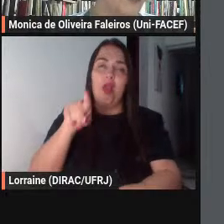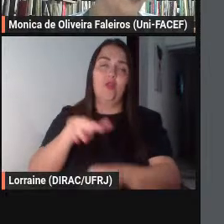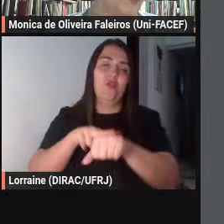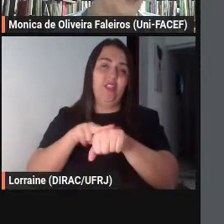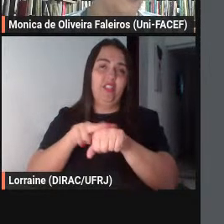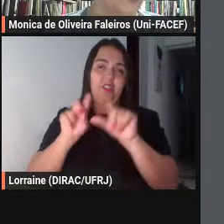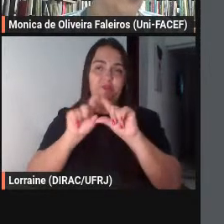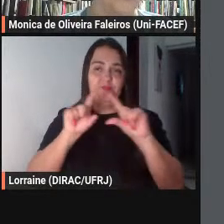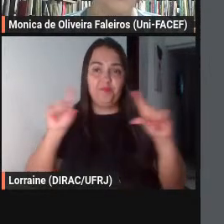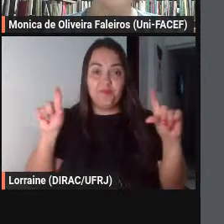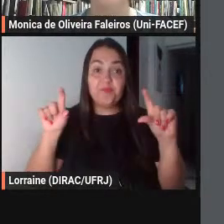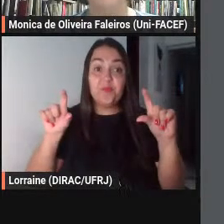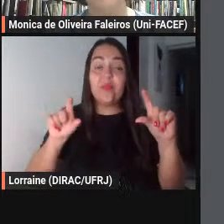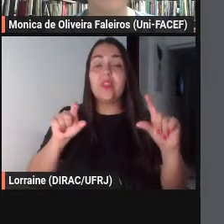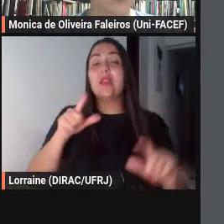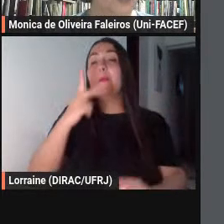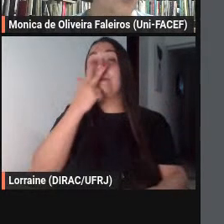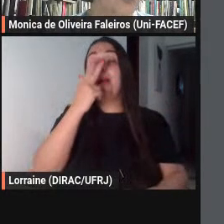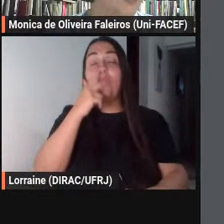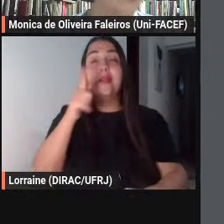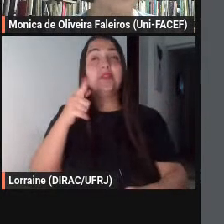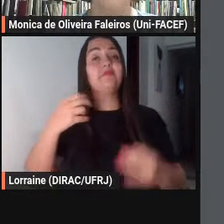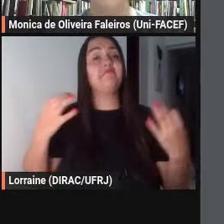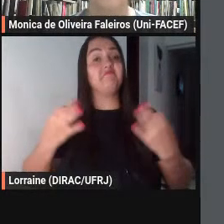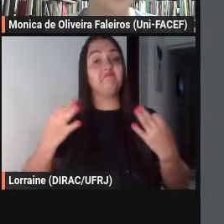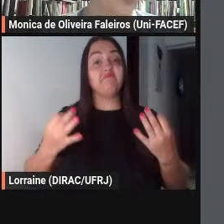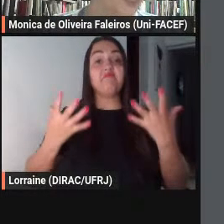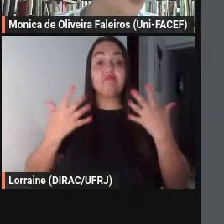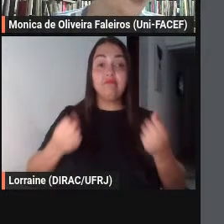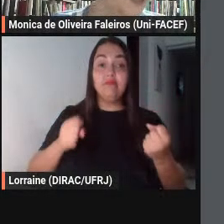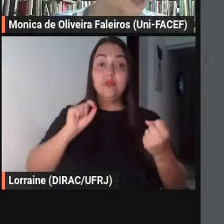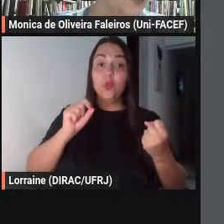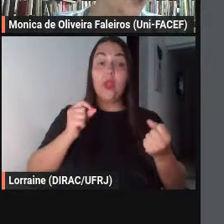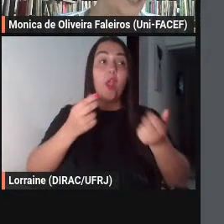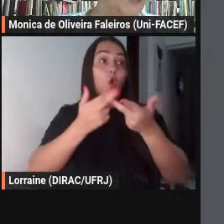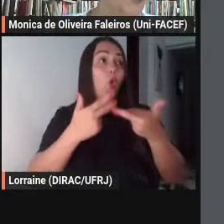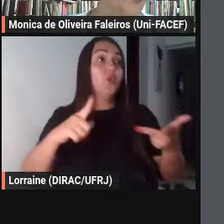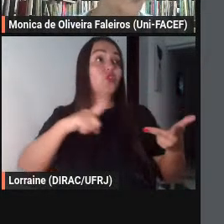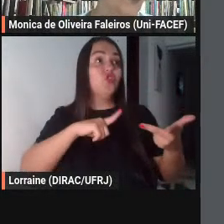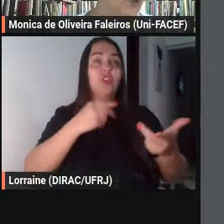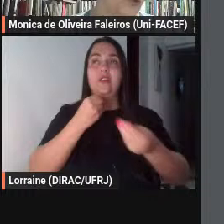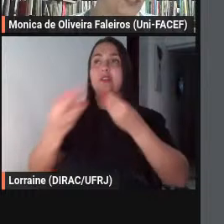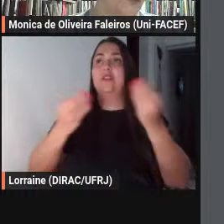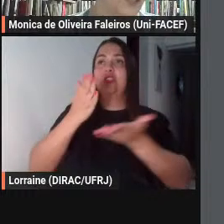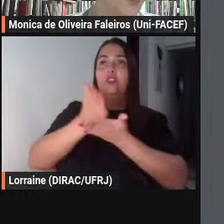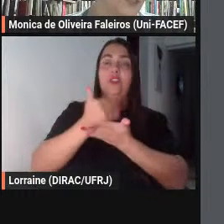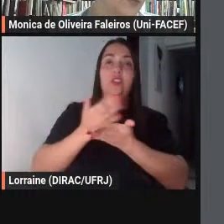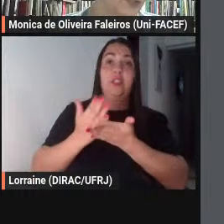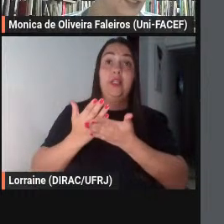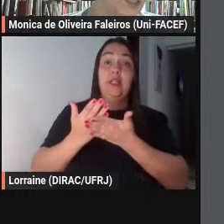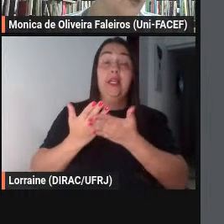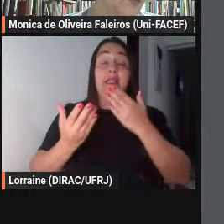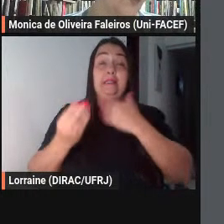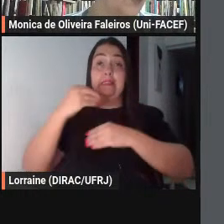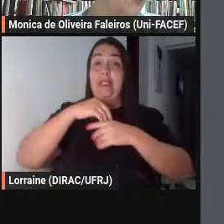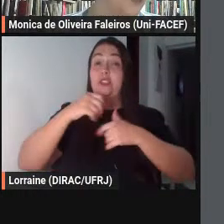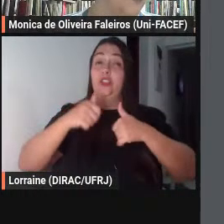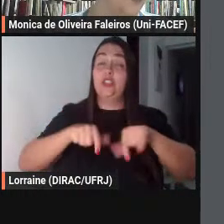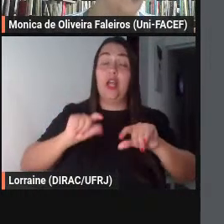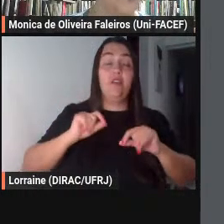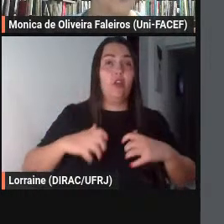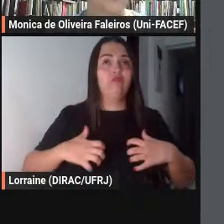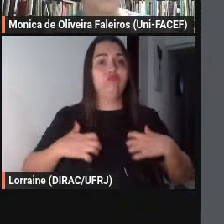que até então parecia um perfeito adepto da distribuição de bens já estava fulo dentro da armadura que resolveu